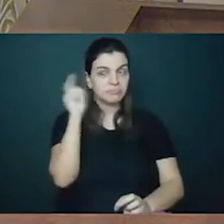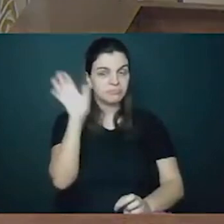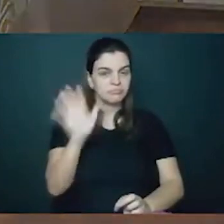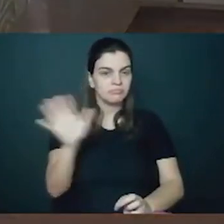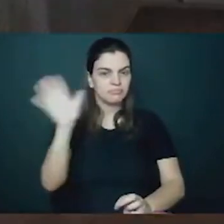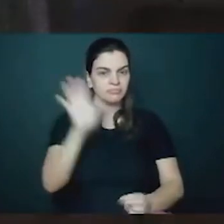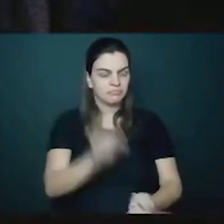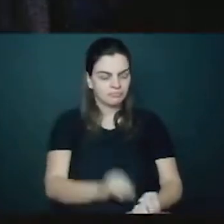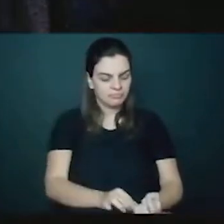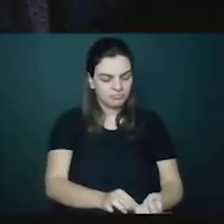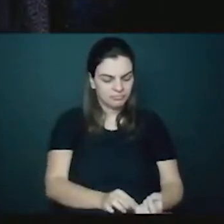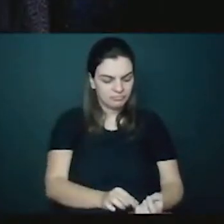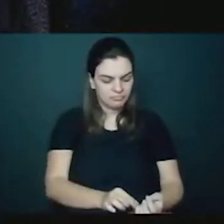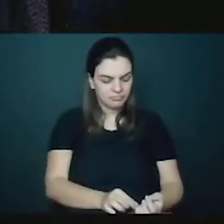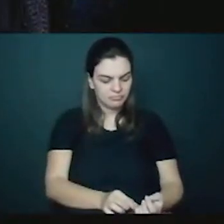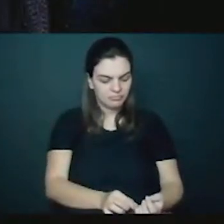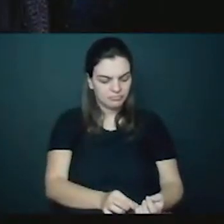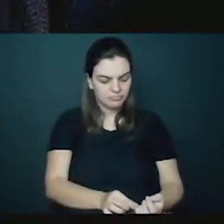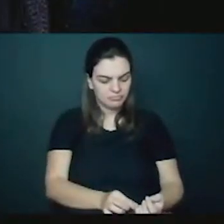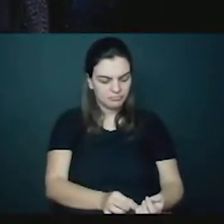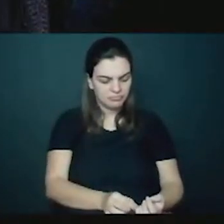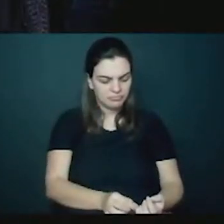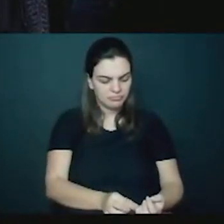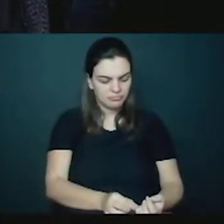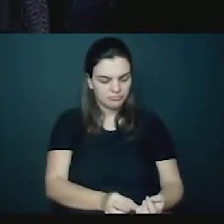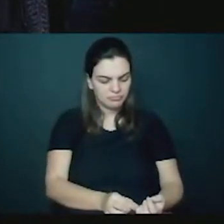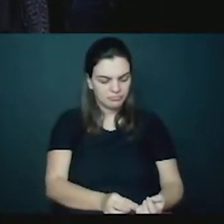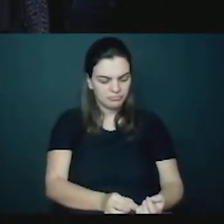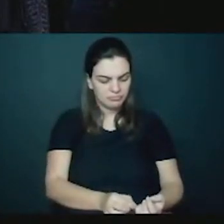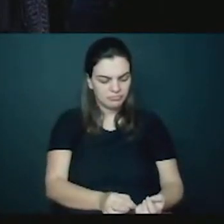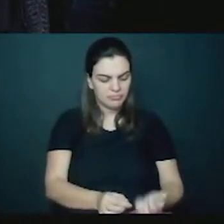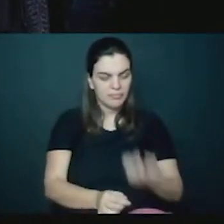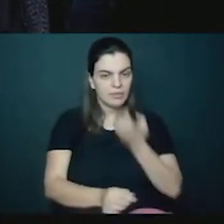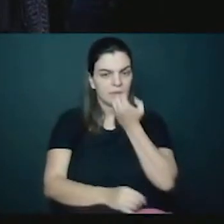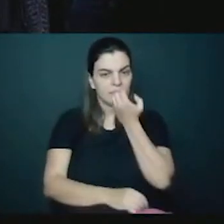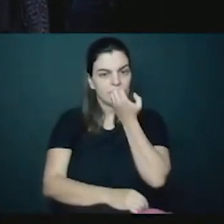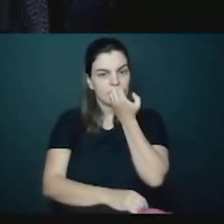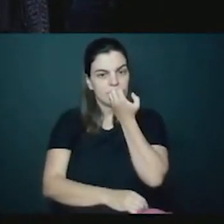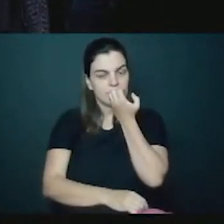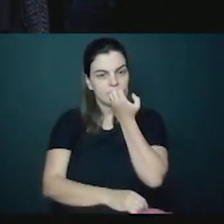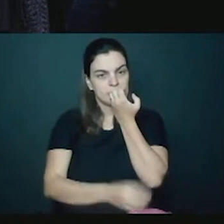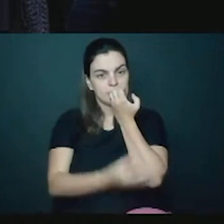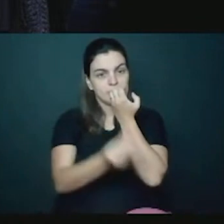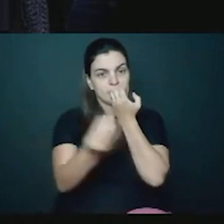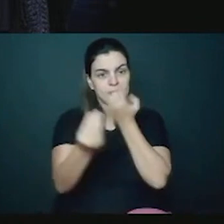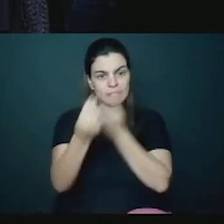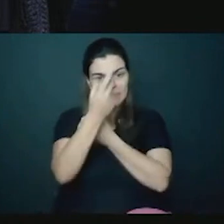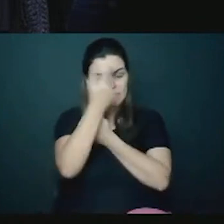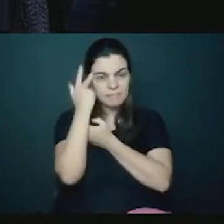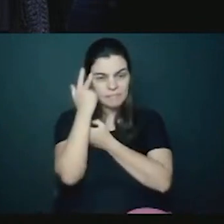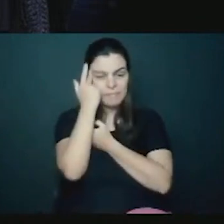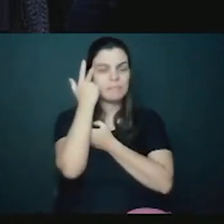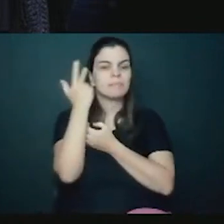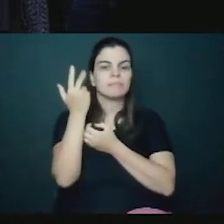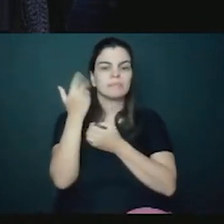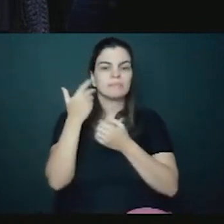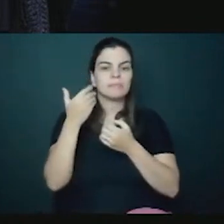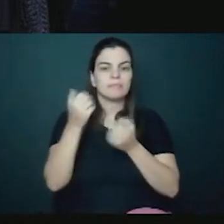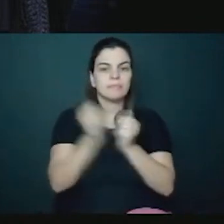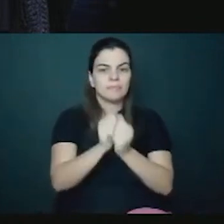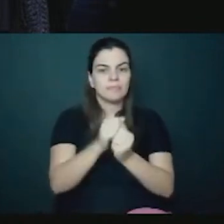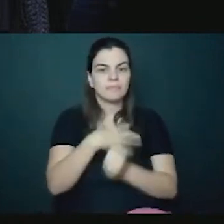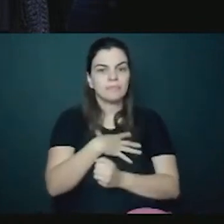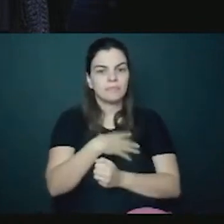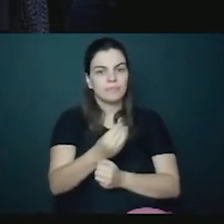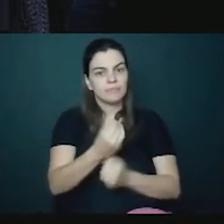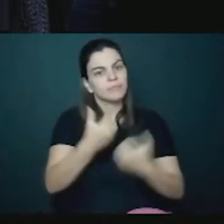Pulsando. Lotado de curitibanos que levaram seus filhos e familiares para conhecer este novo